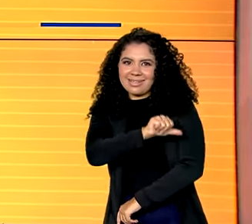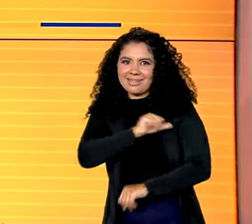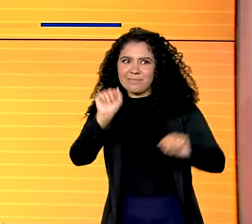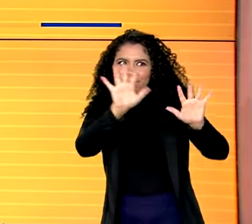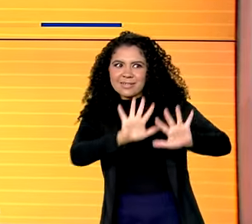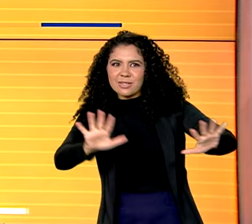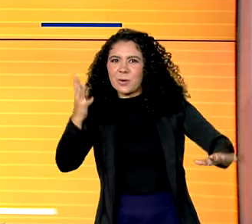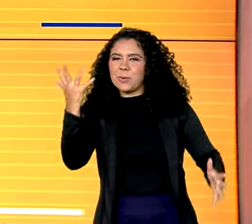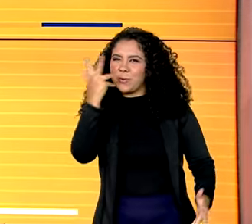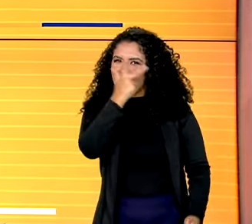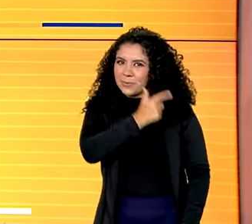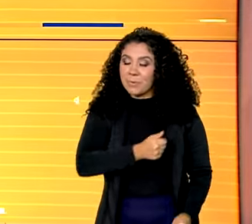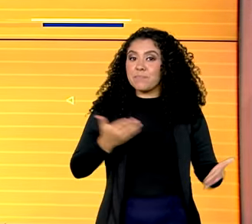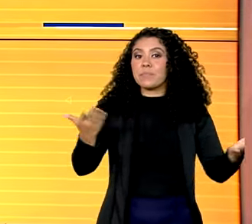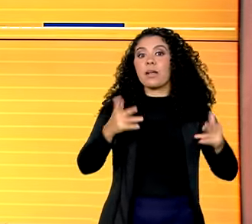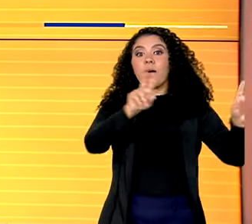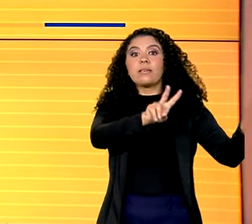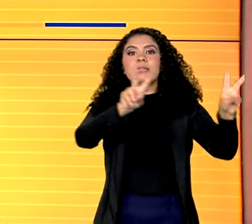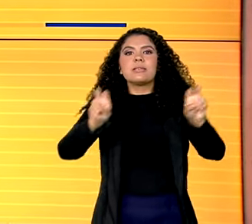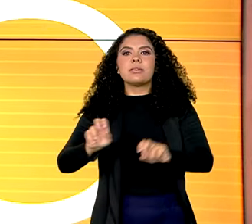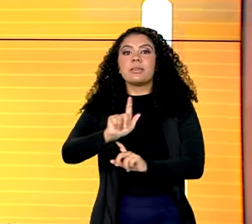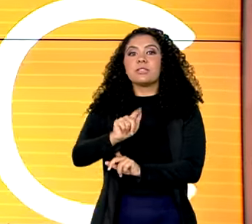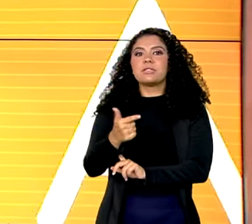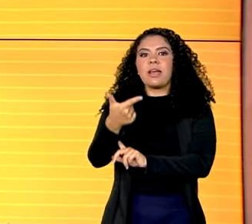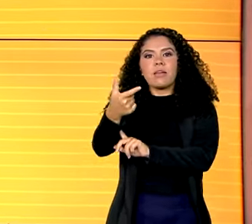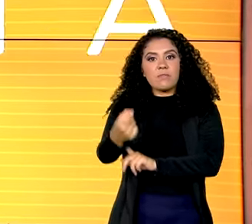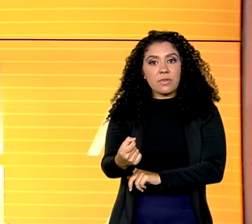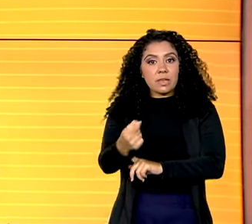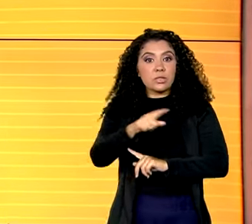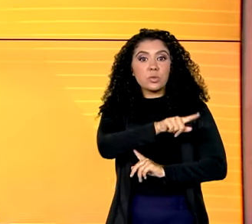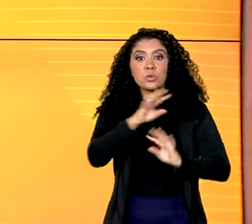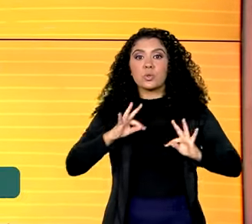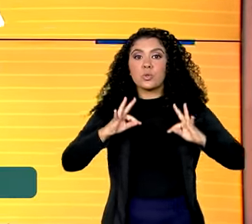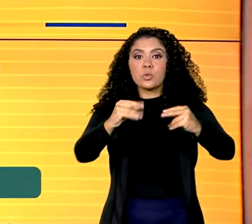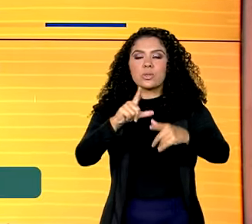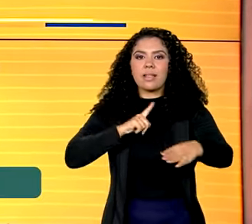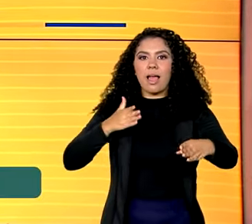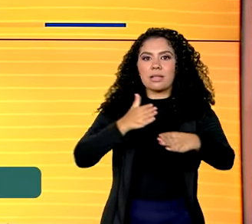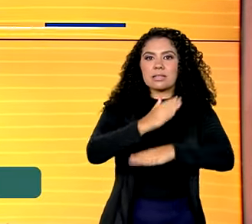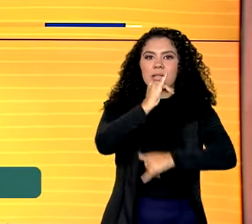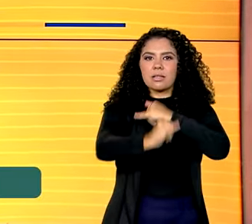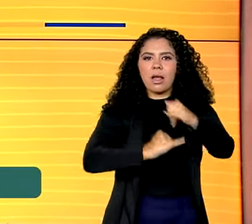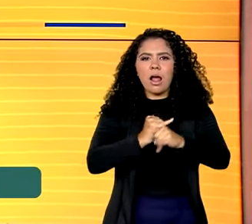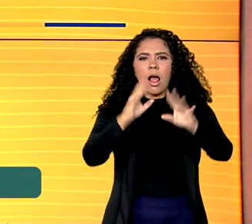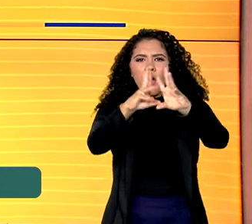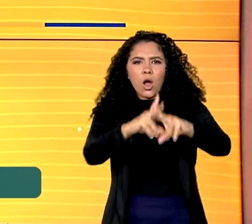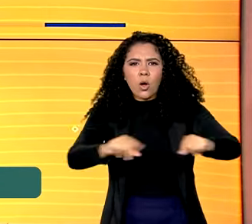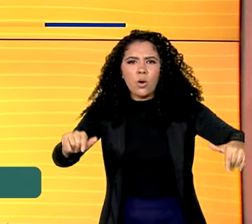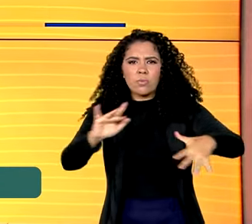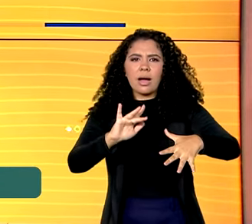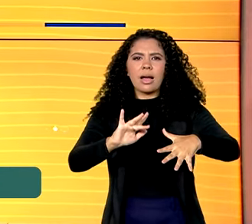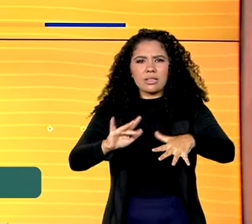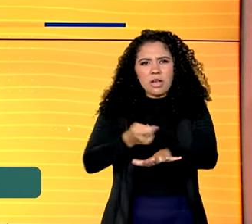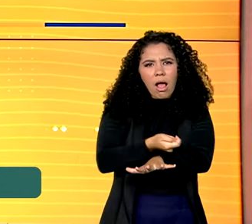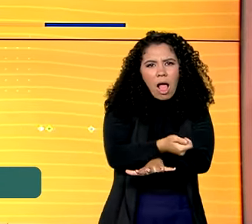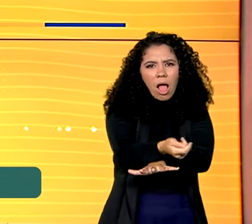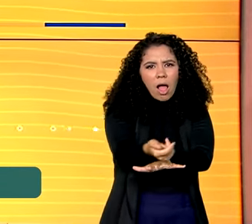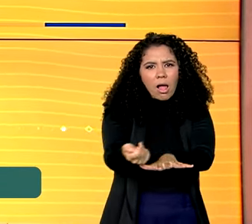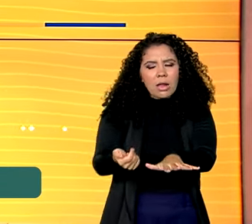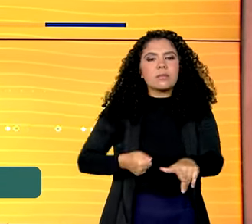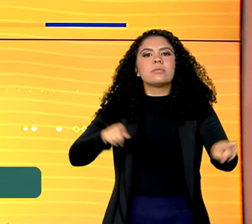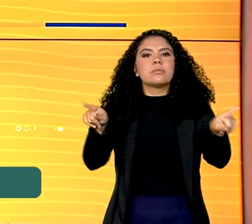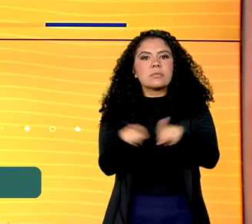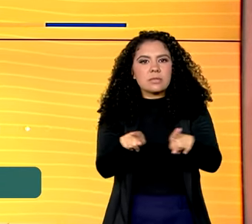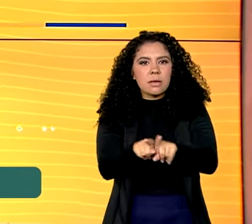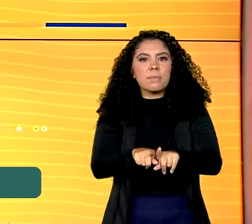o tema agora é o G20, o acesso de todos à internet, o combate às fake news e a necessidade de regulação